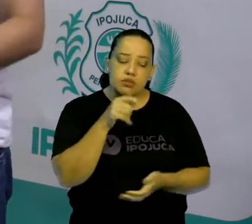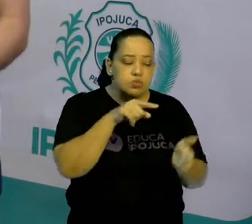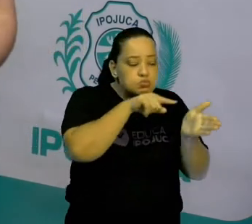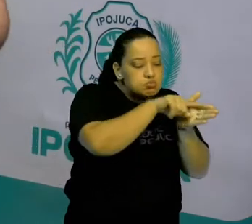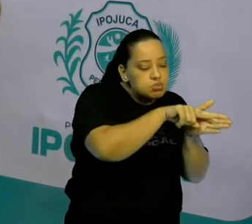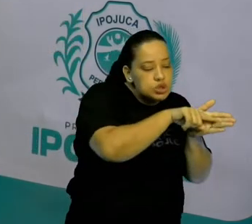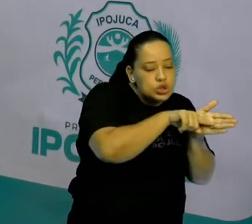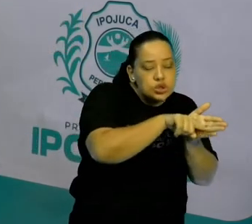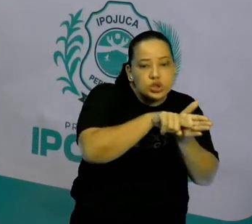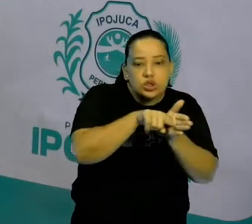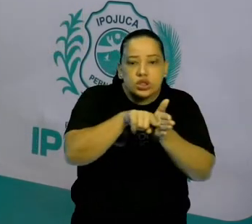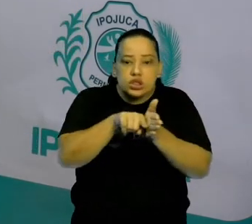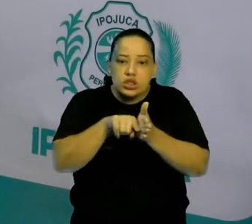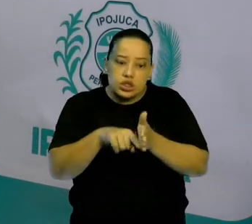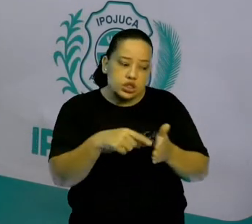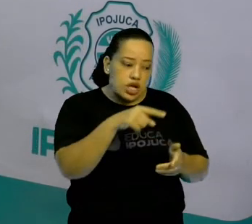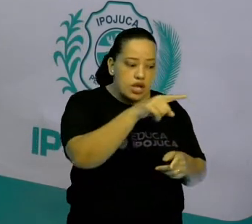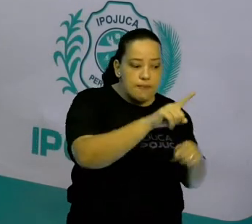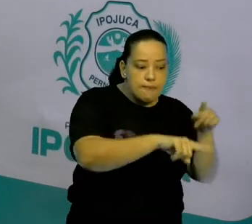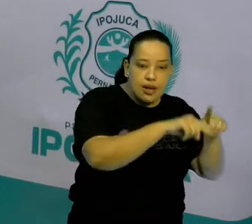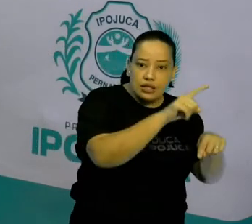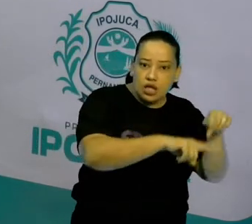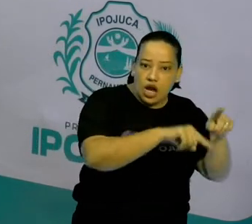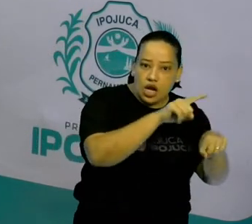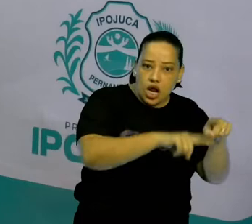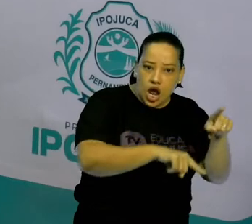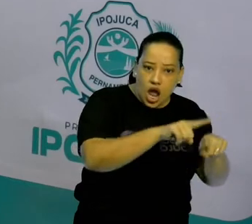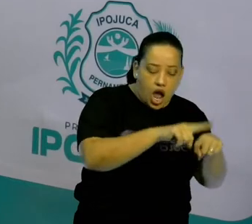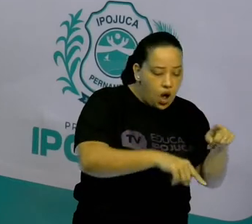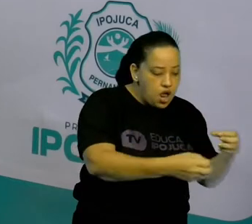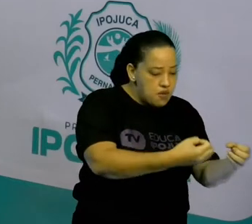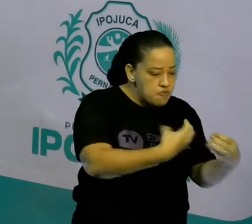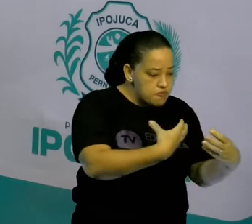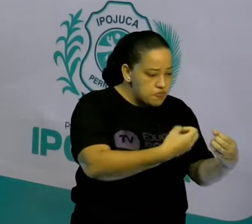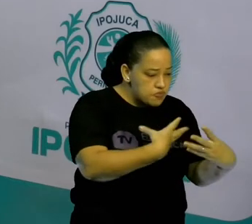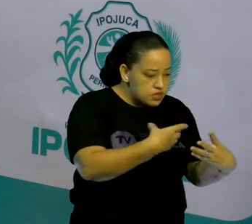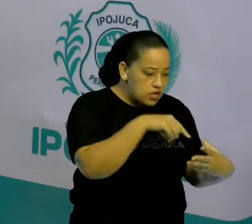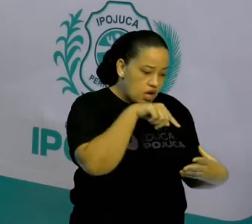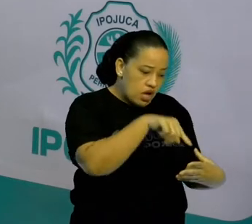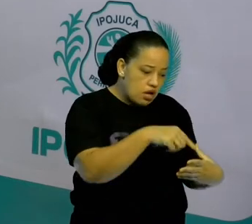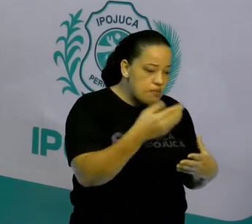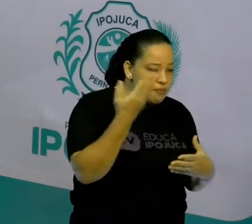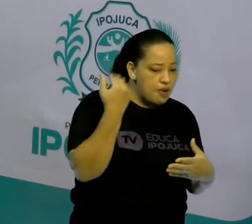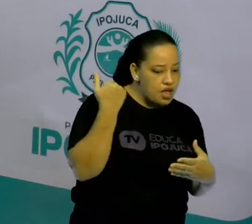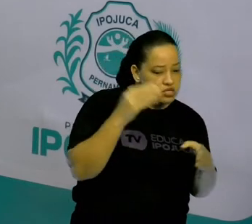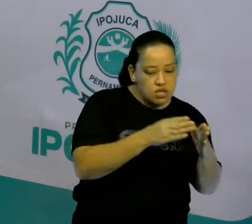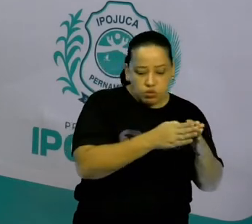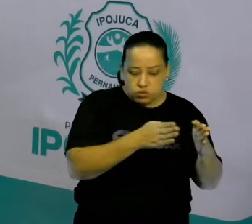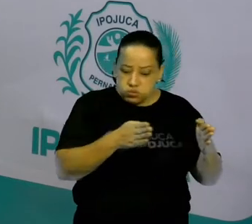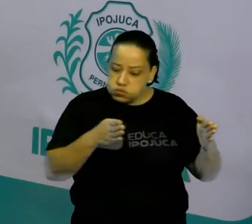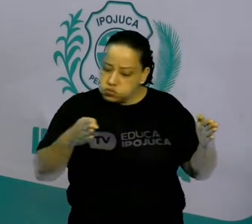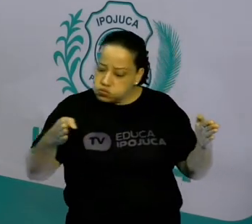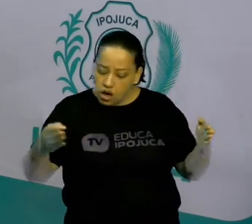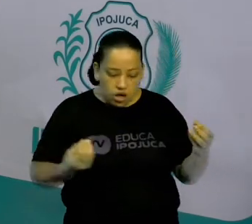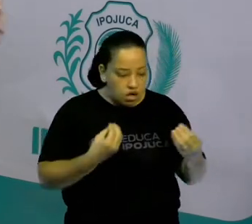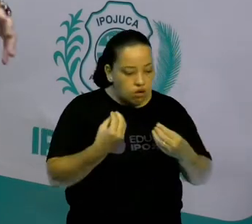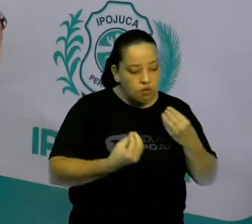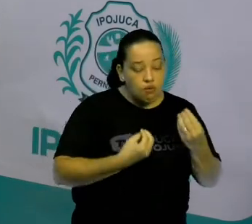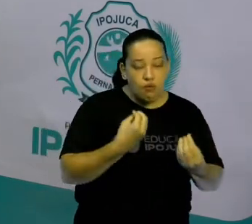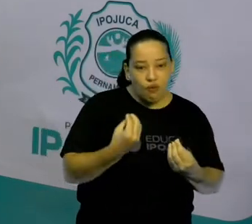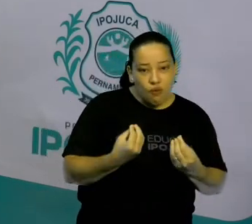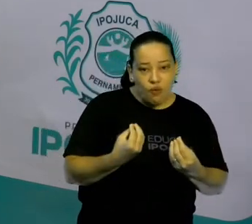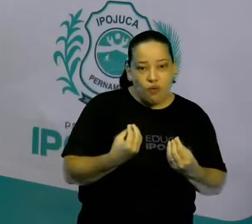fontes são aquilo que dizem para o historiador como foi que as coisas ocorreram no passado. Mais ou menos como se fosse um